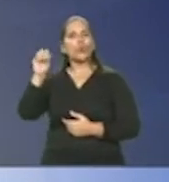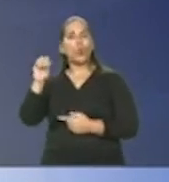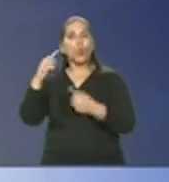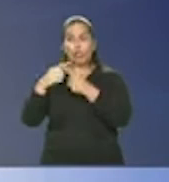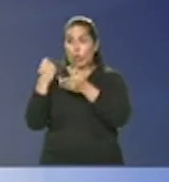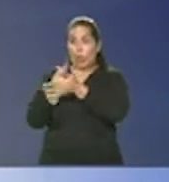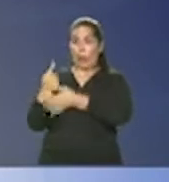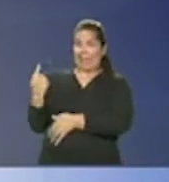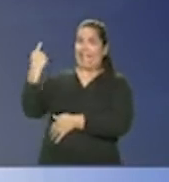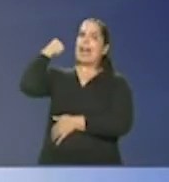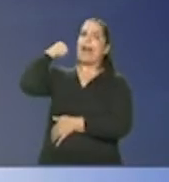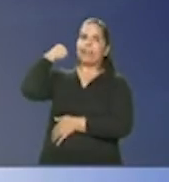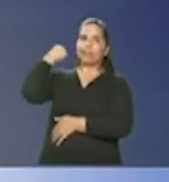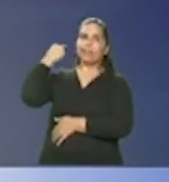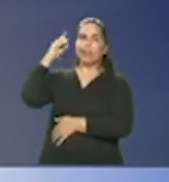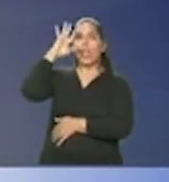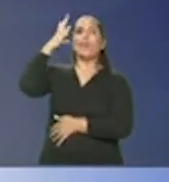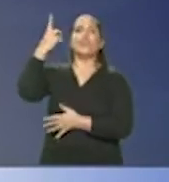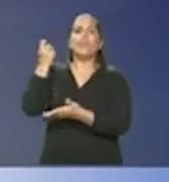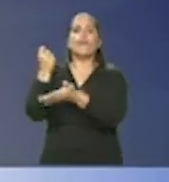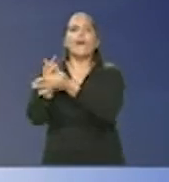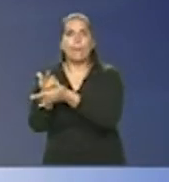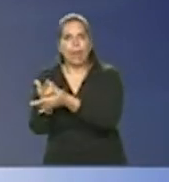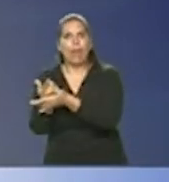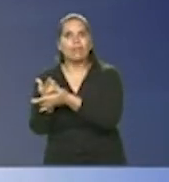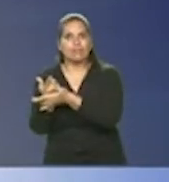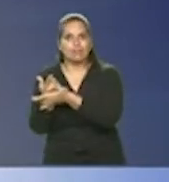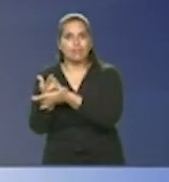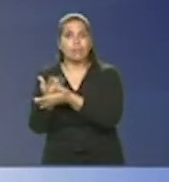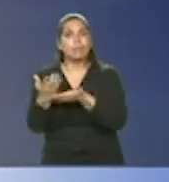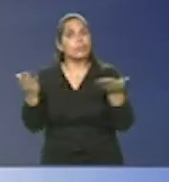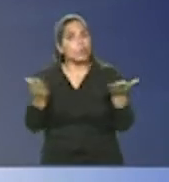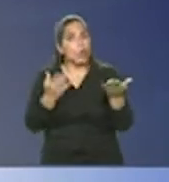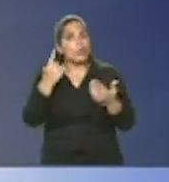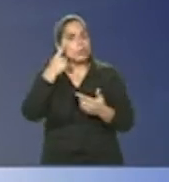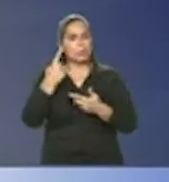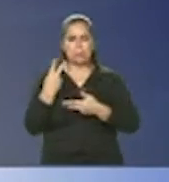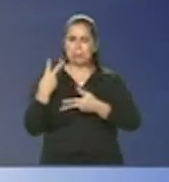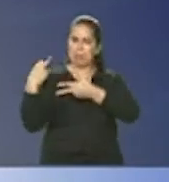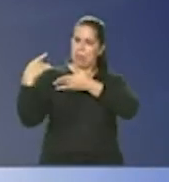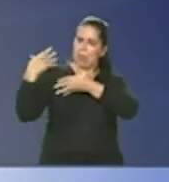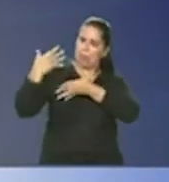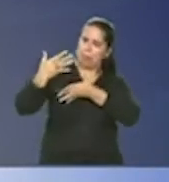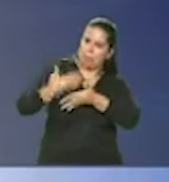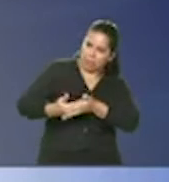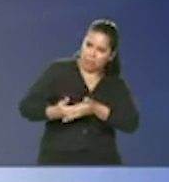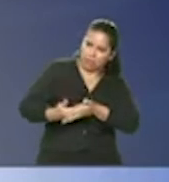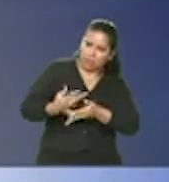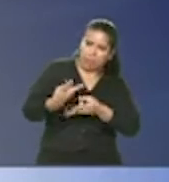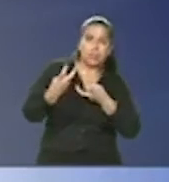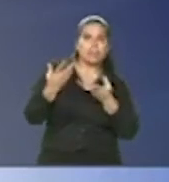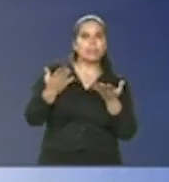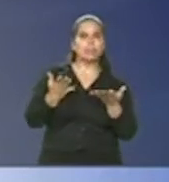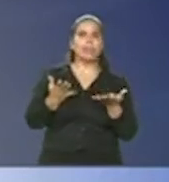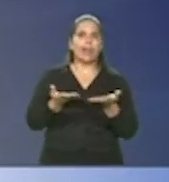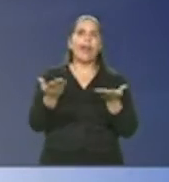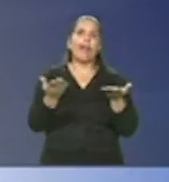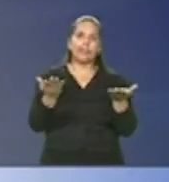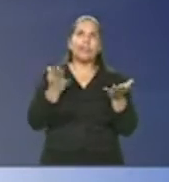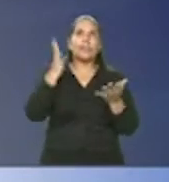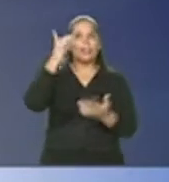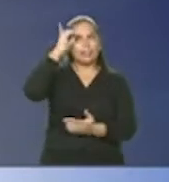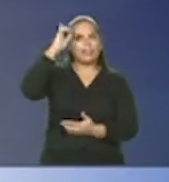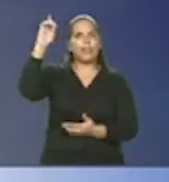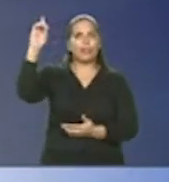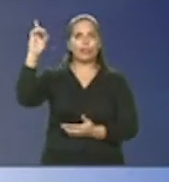nós tomamos a decisão certa e hoje olhando para trás agradecemos muito a Deus de nos ter dirigido para